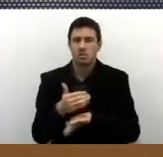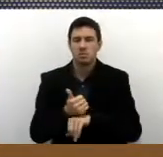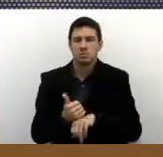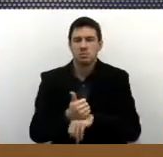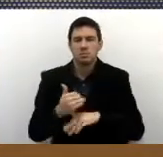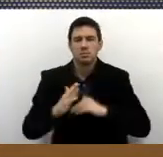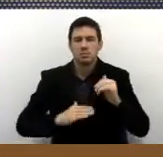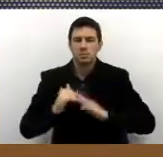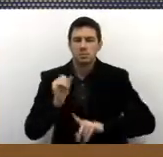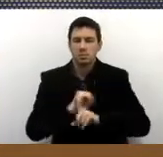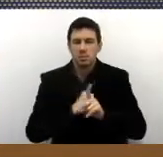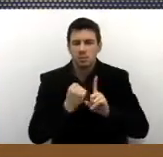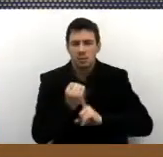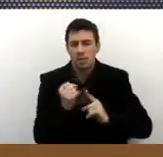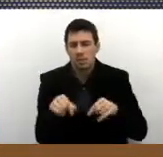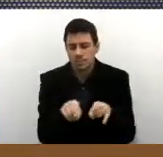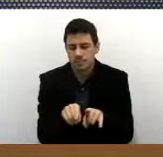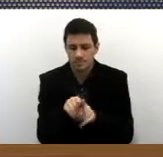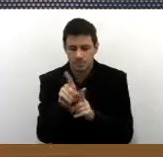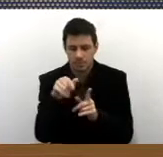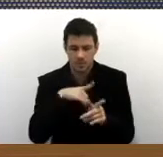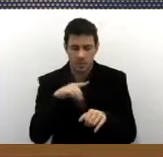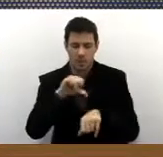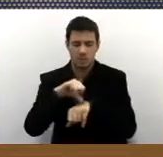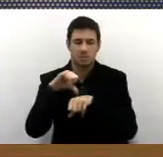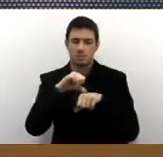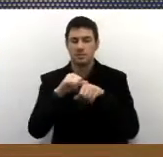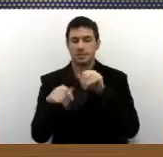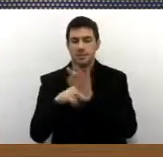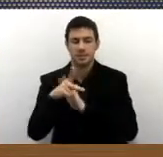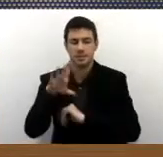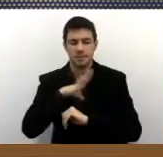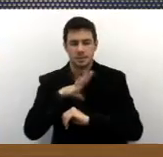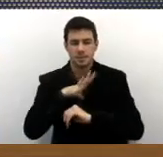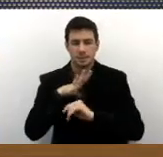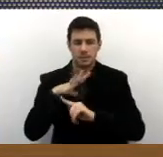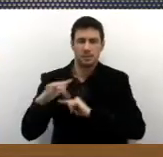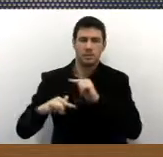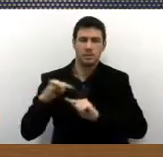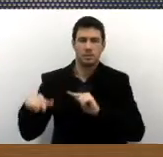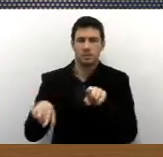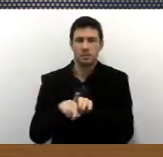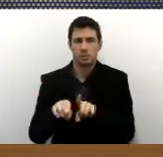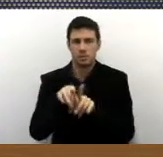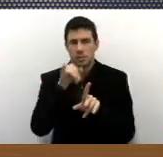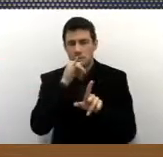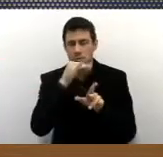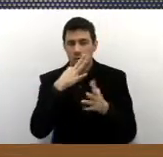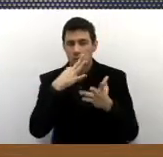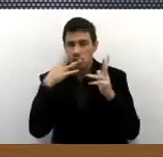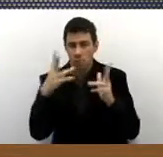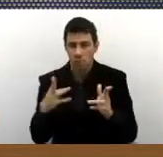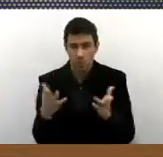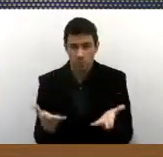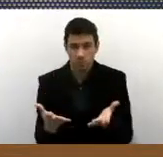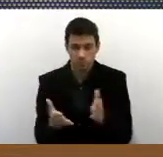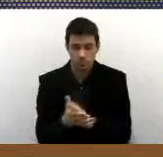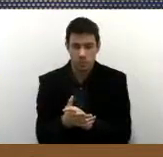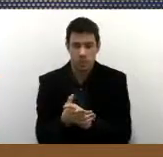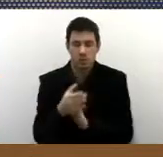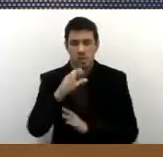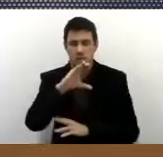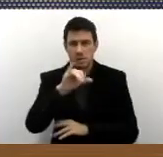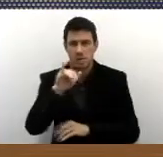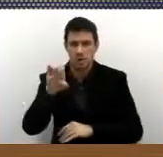e também para as nossas agências municipais de emprego mais conhecidas como o